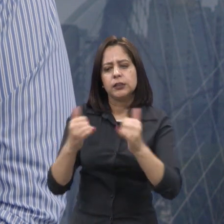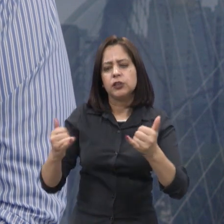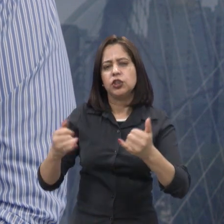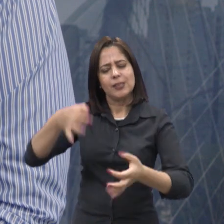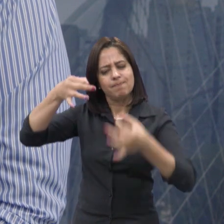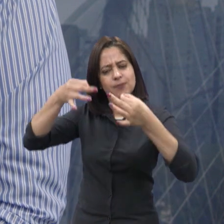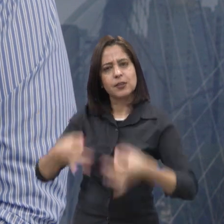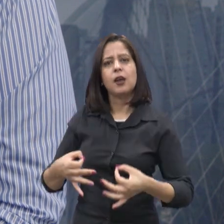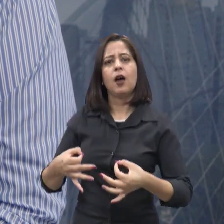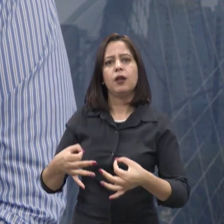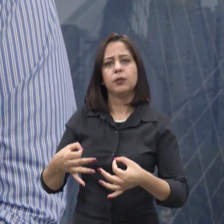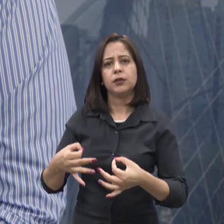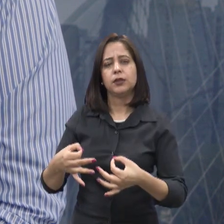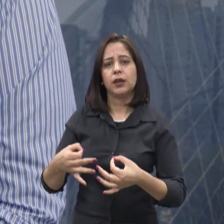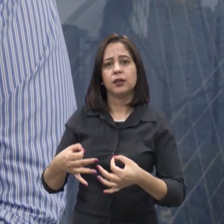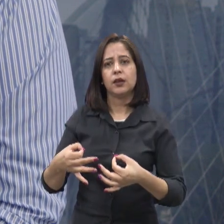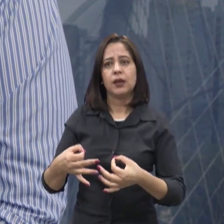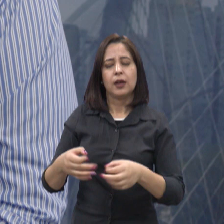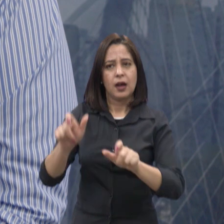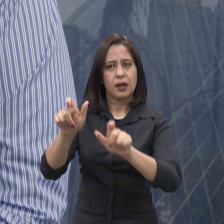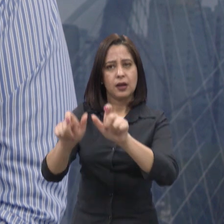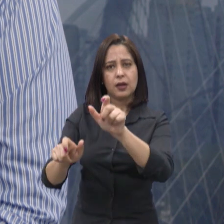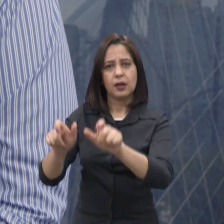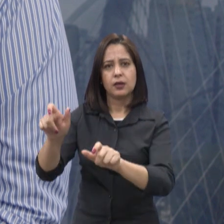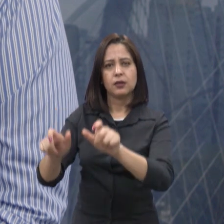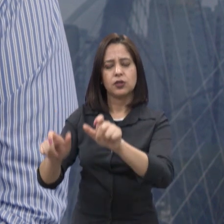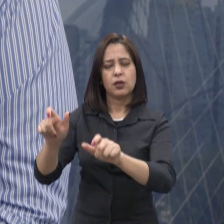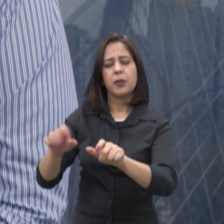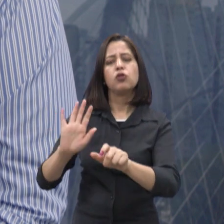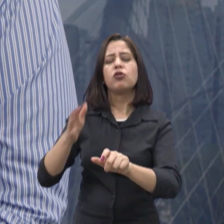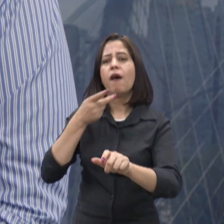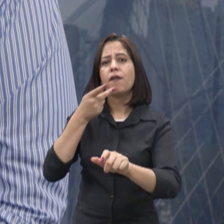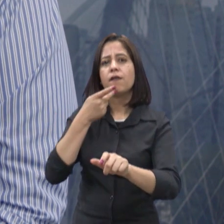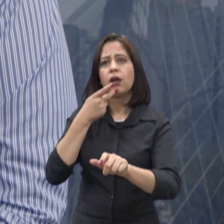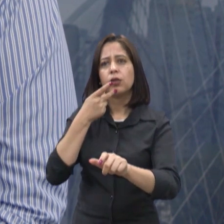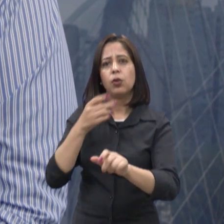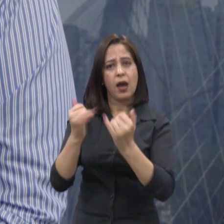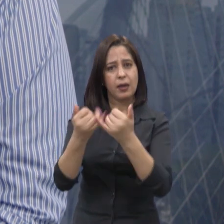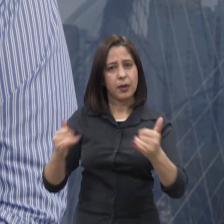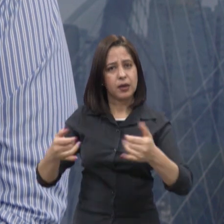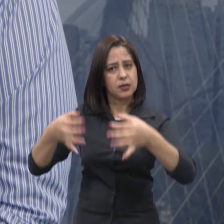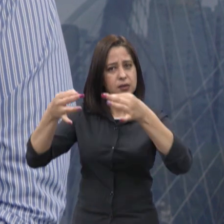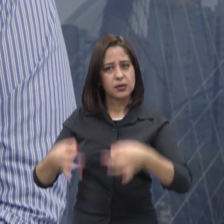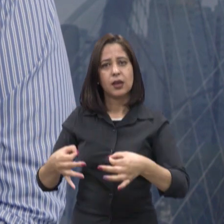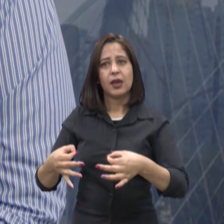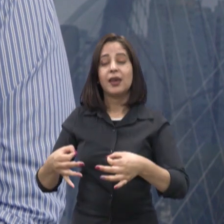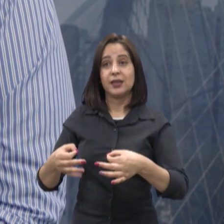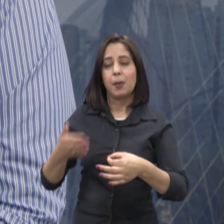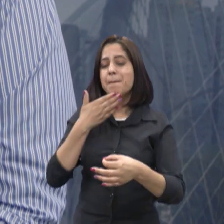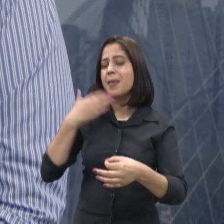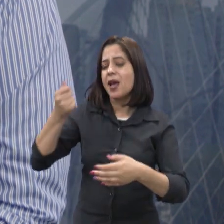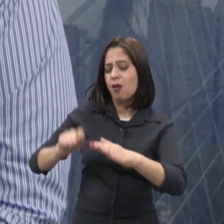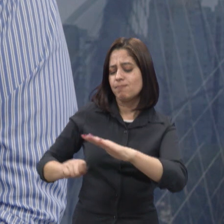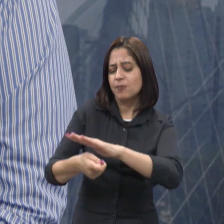tem que ficar na cabeça, como foi dito aqui, a eficiência energética talvez seja um dos melhores investimentos que a